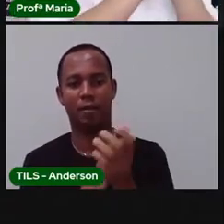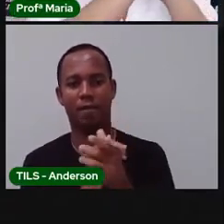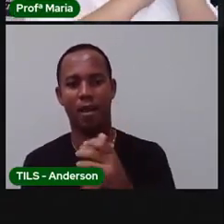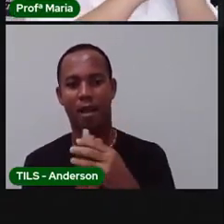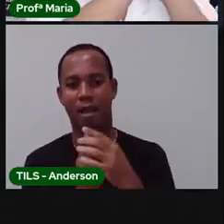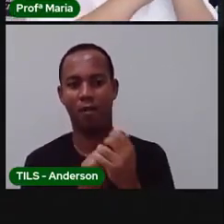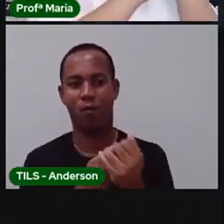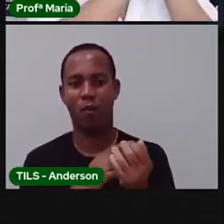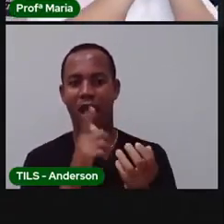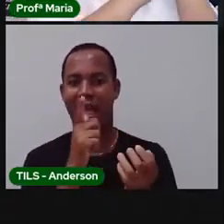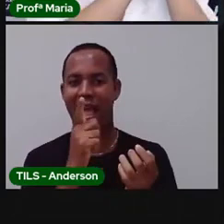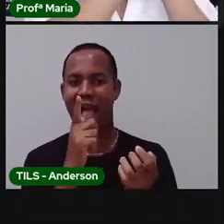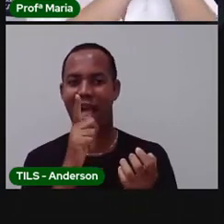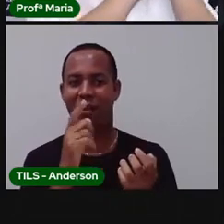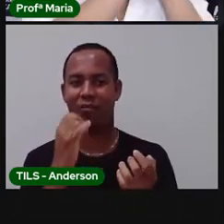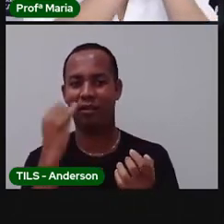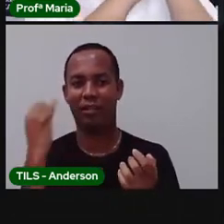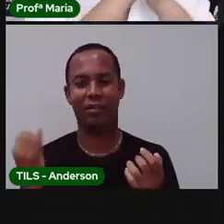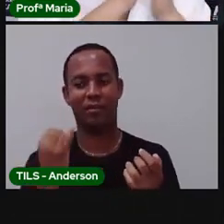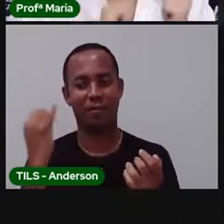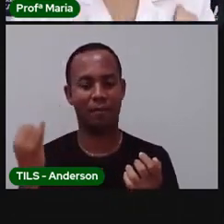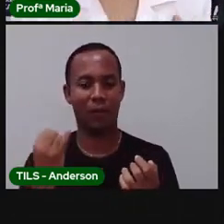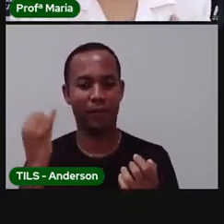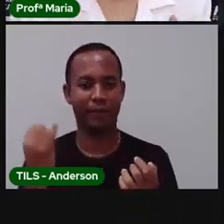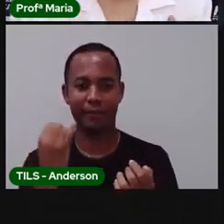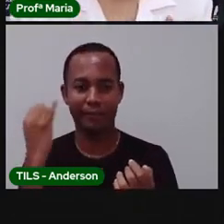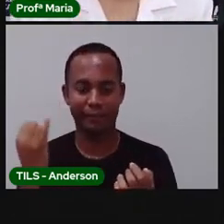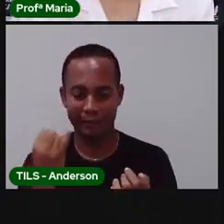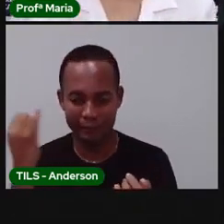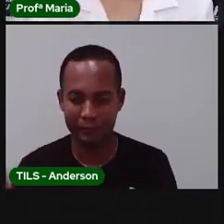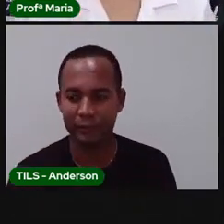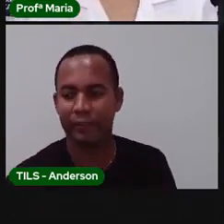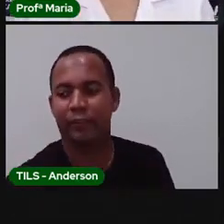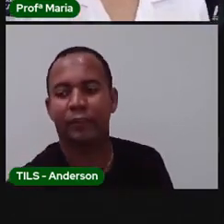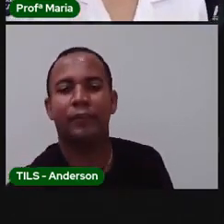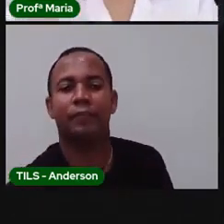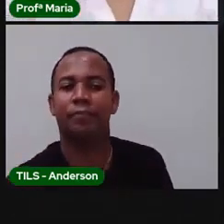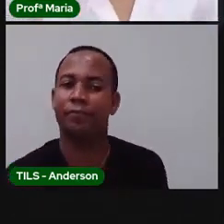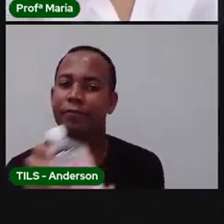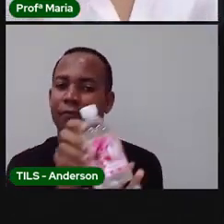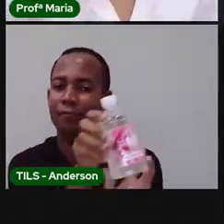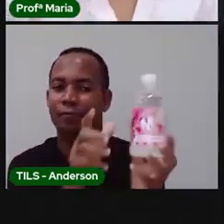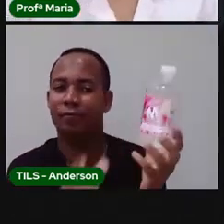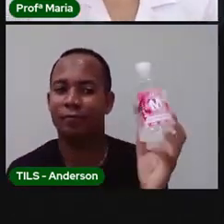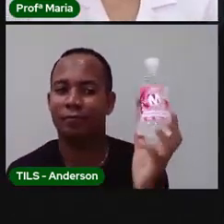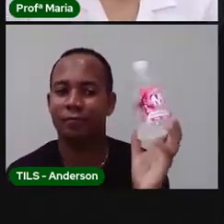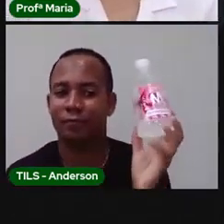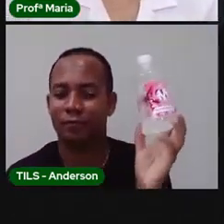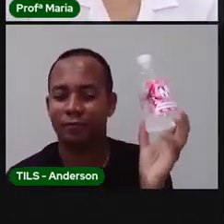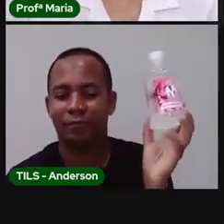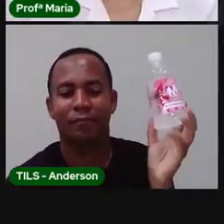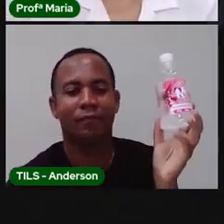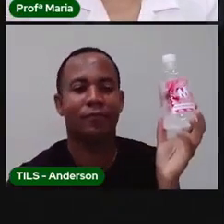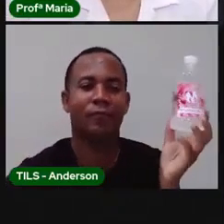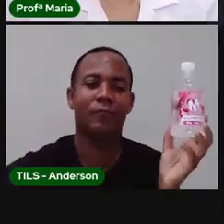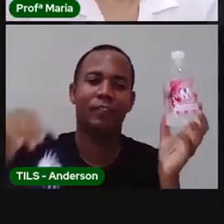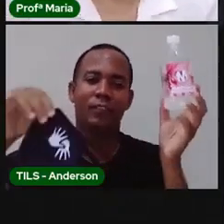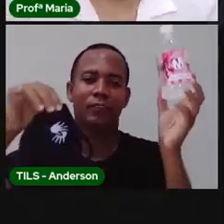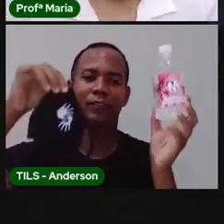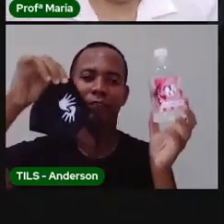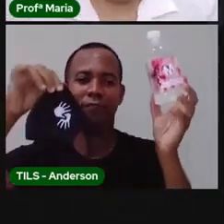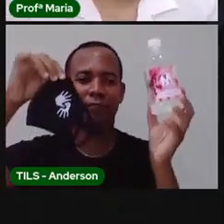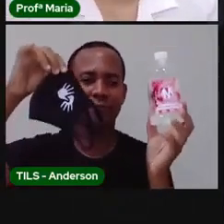Lava uma mão, lava outra. Lavem as mãos, usem álcool em gel. Cadê a galera propagando álcool em gel? Isso aí.